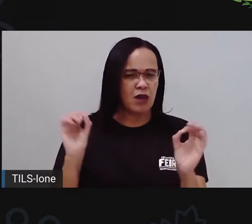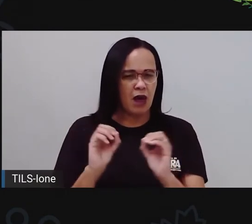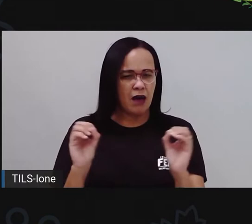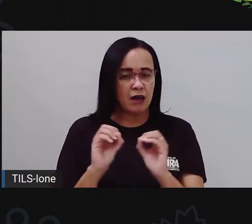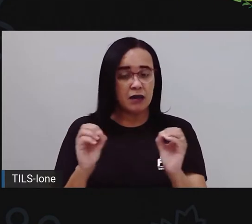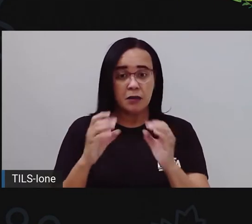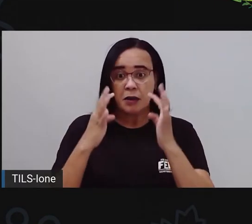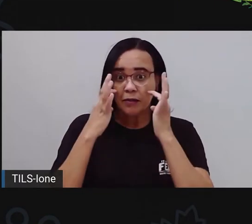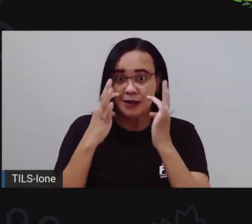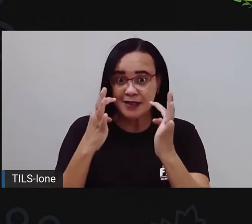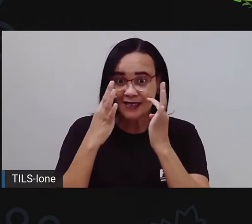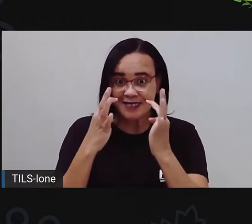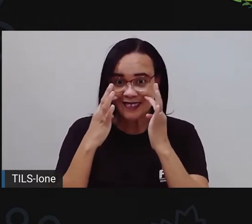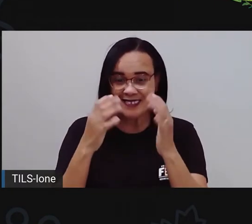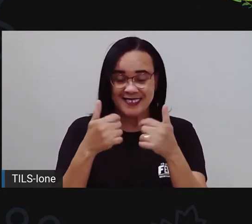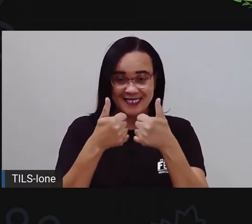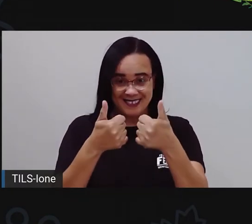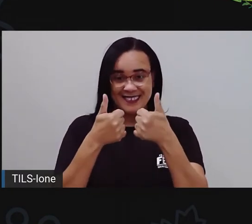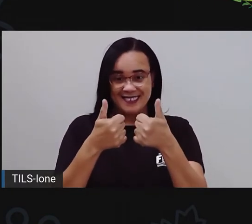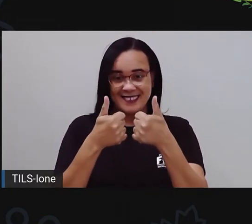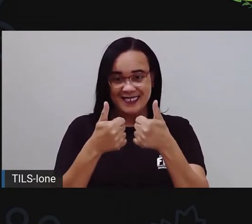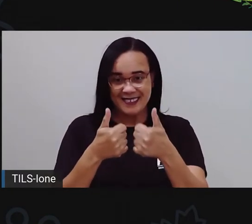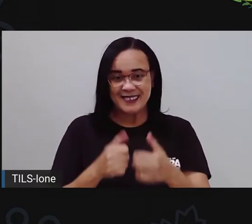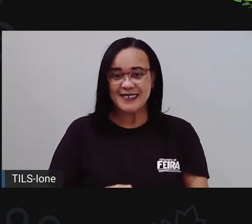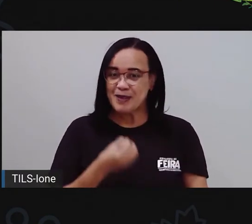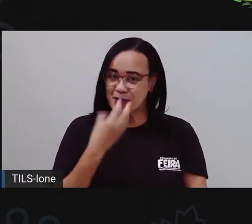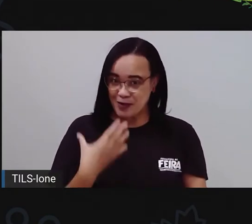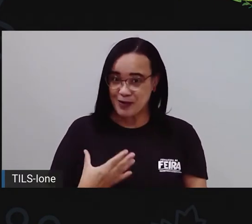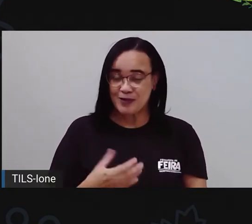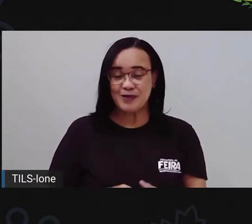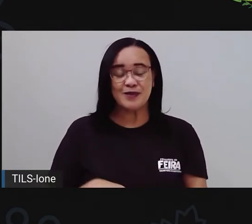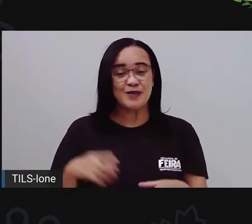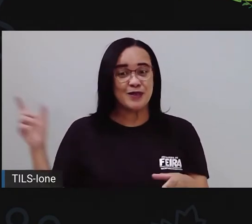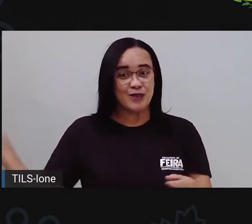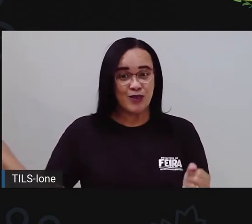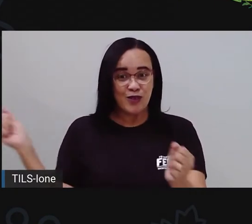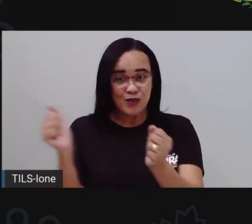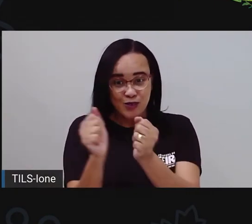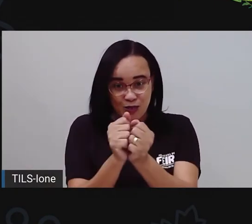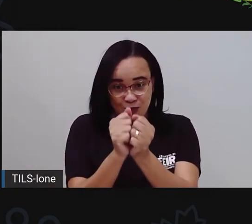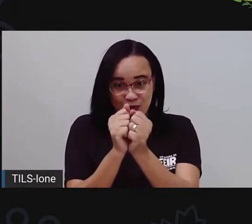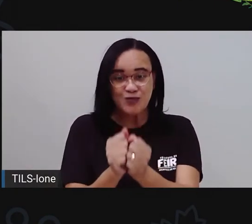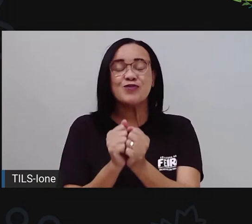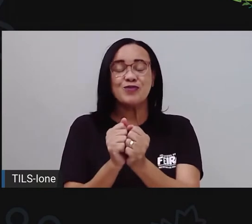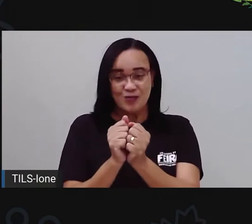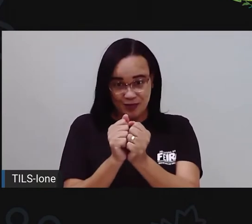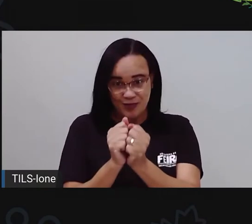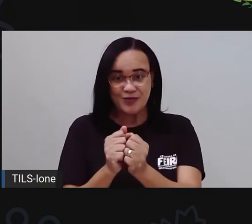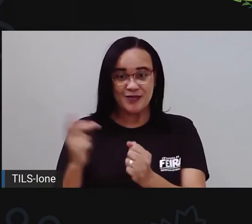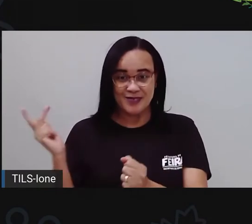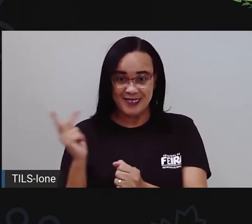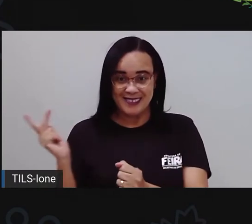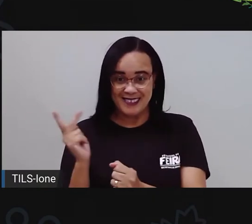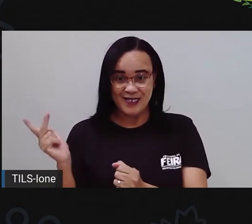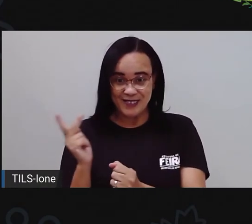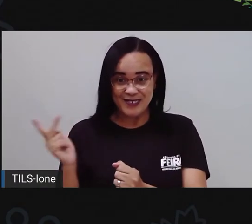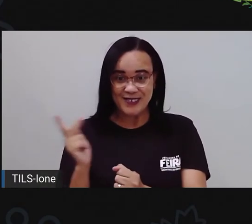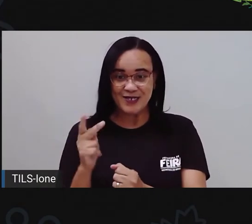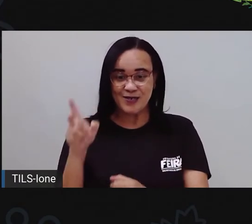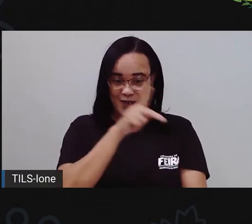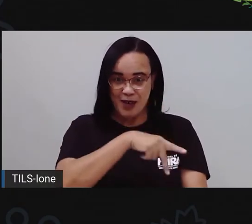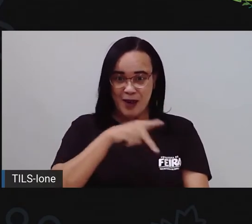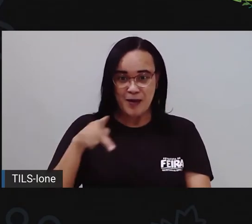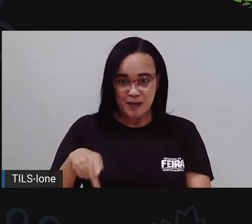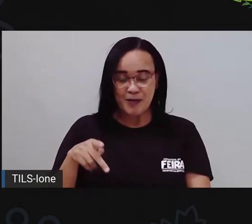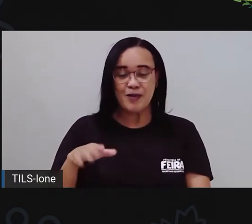se concentrar direitinho, tá bom? Então, hoje aqui na companhia de Ioni, a gente vai aprender bastante coisa. Então, ó, muita atenção